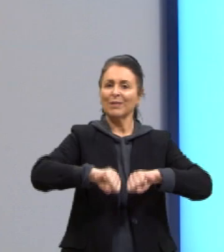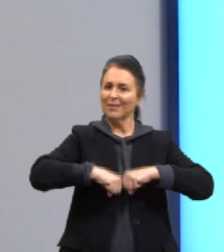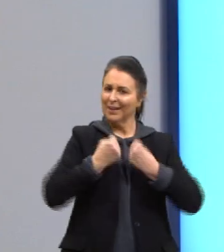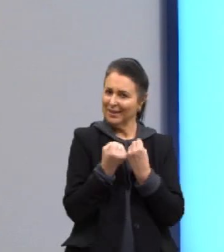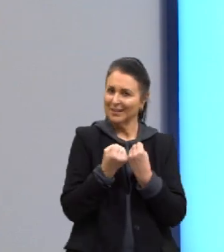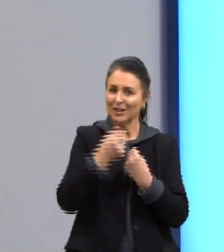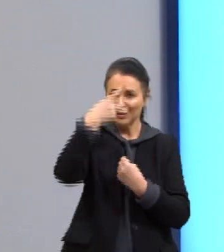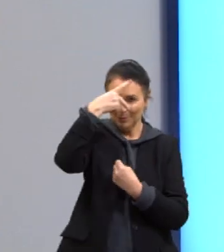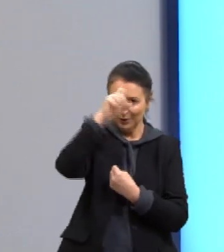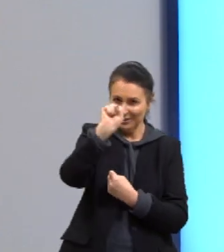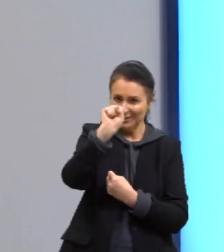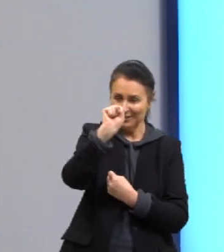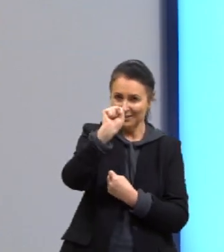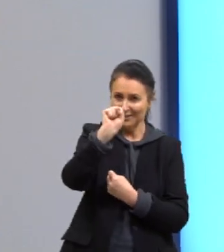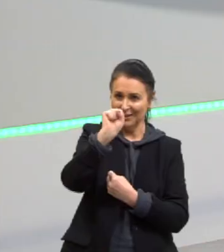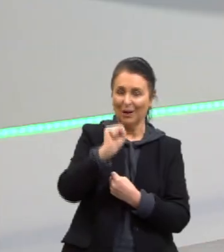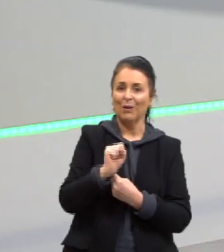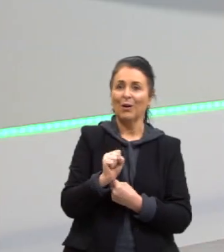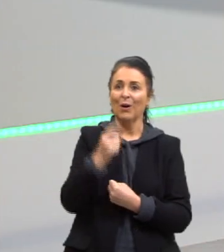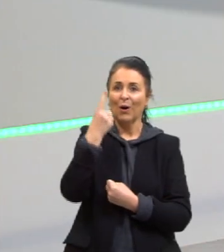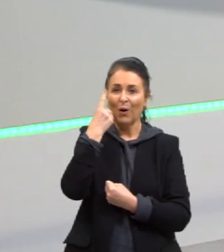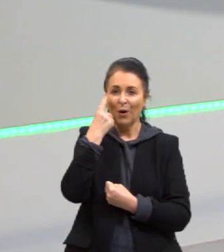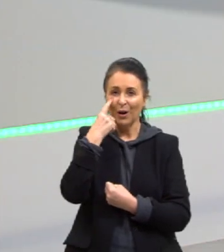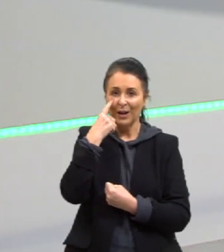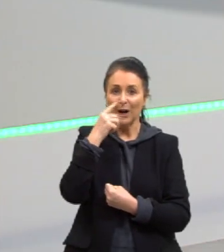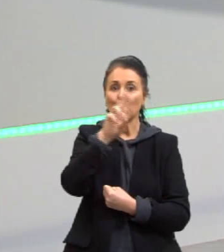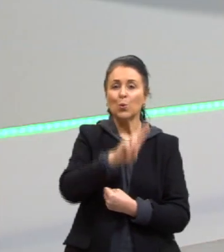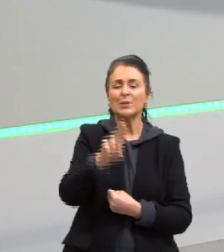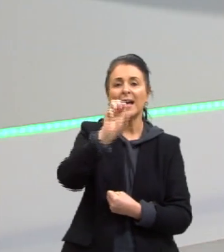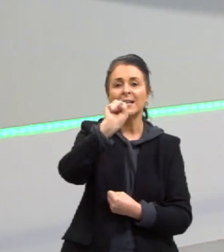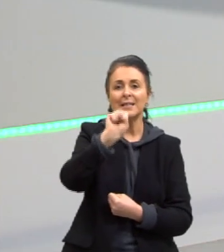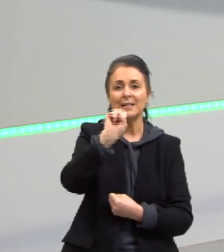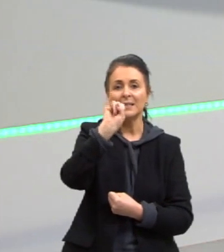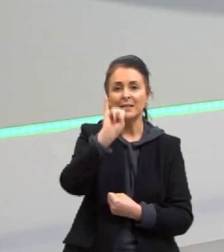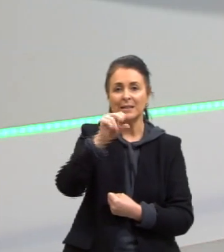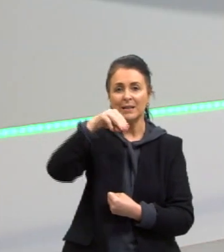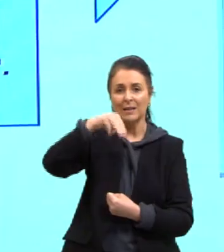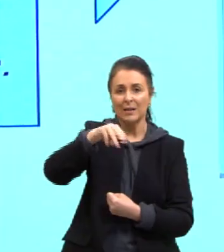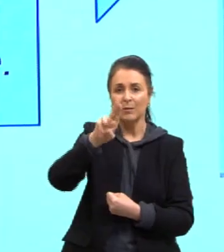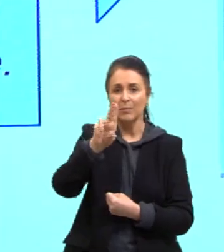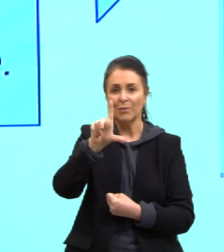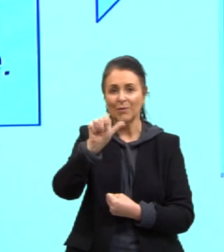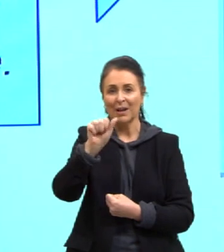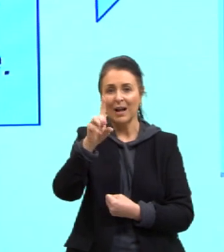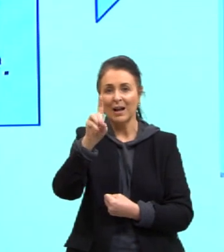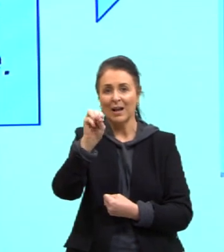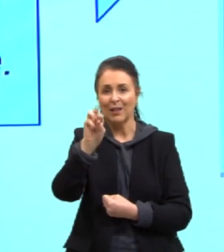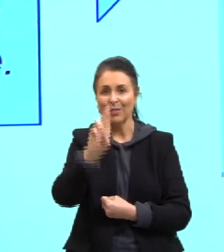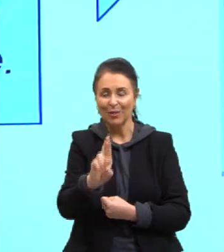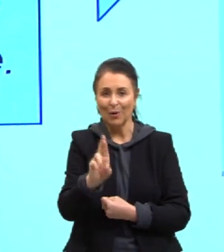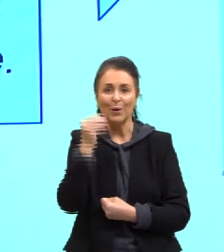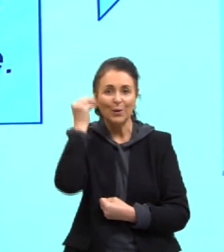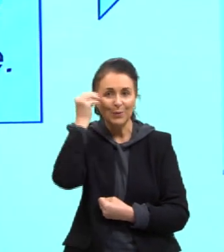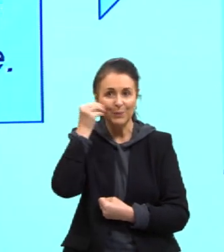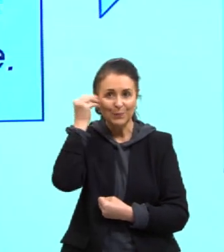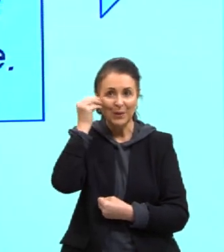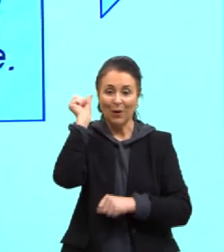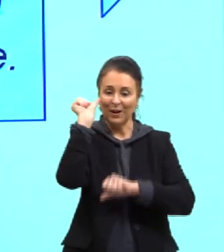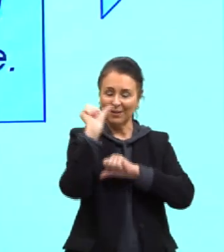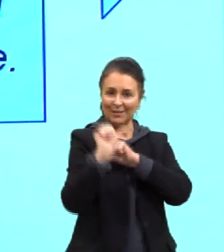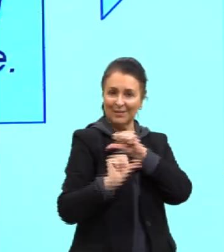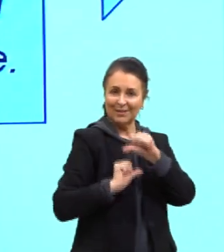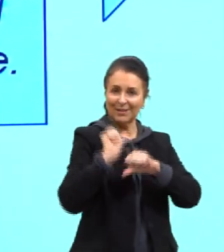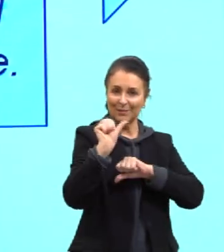dar para vocês ver muito bem, mas vocês usando o simulador, vocês conseguem visualizar. A transformação, então, de uma energia potencial, porque quando